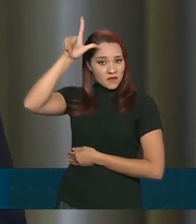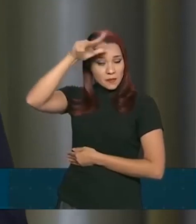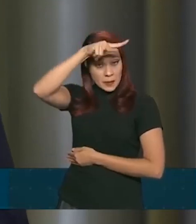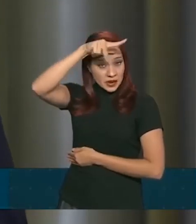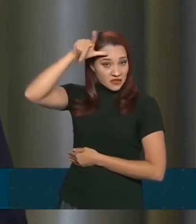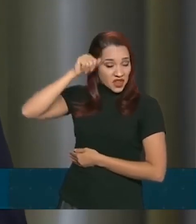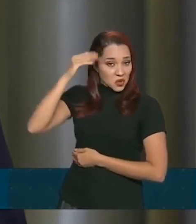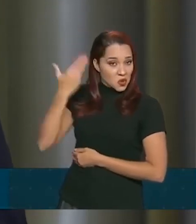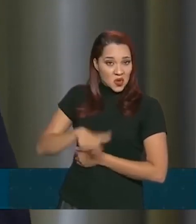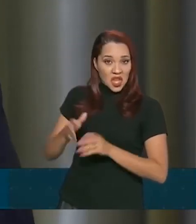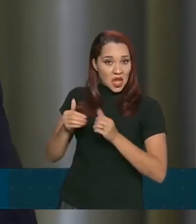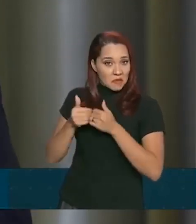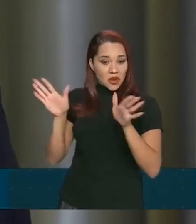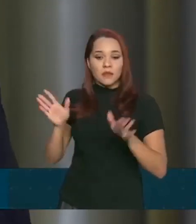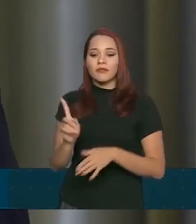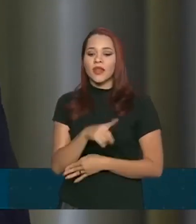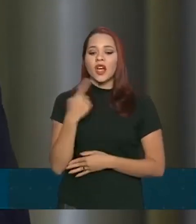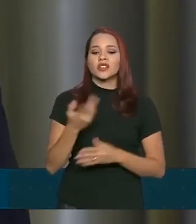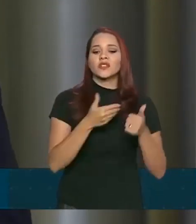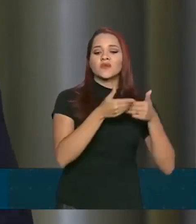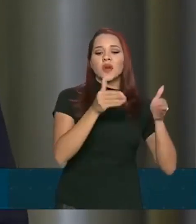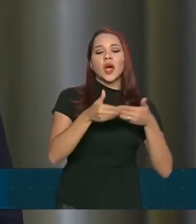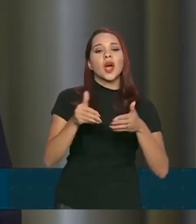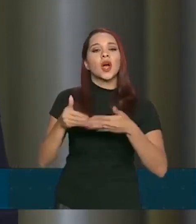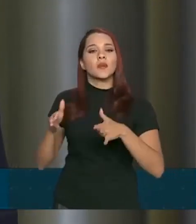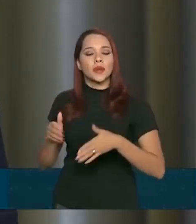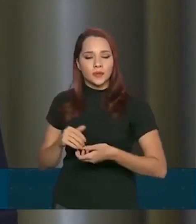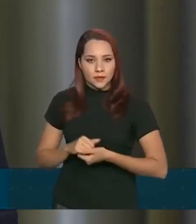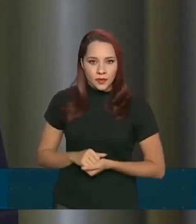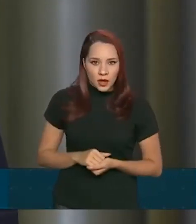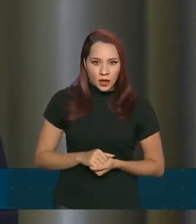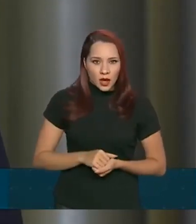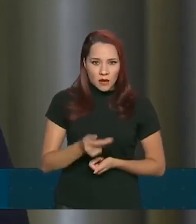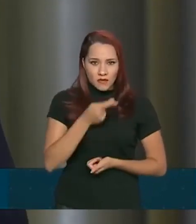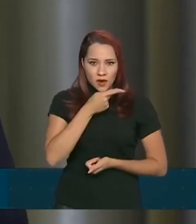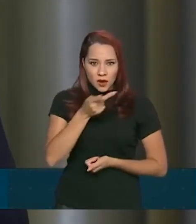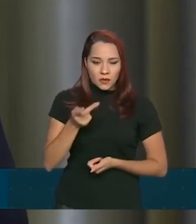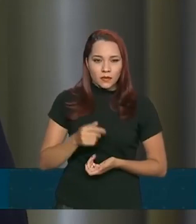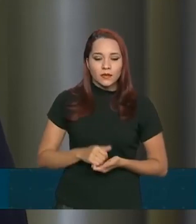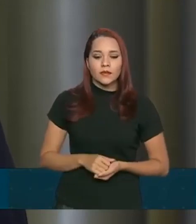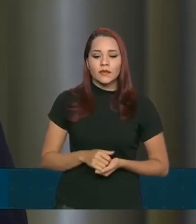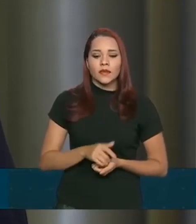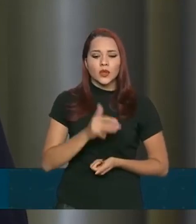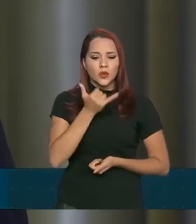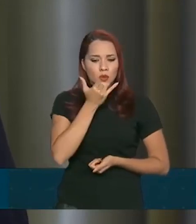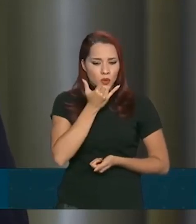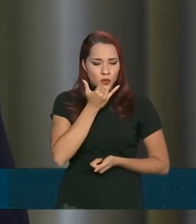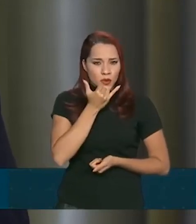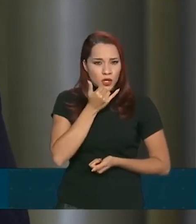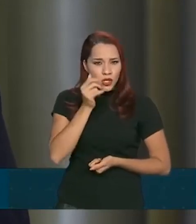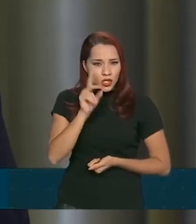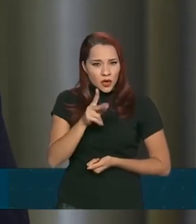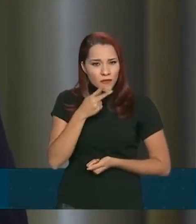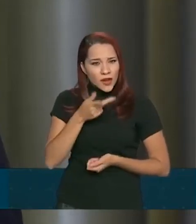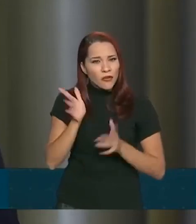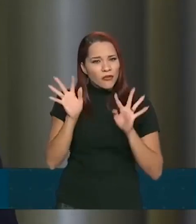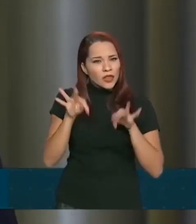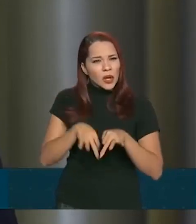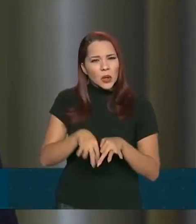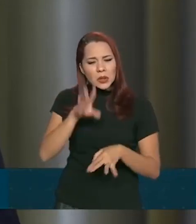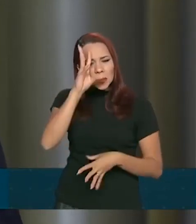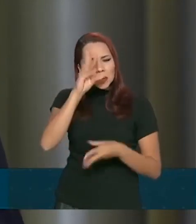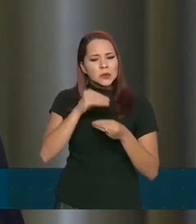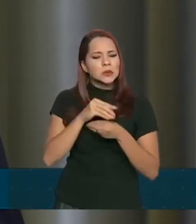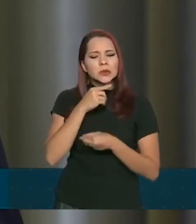abrir, a gente vai abrindo aí. O senhor disse dessa necessidade de ter... Fala só, repete esse final que eu não